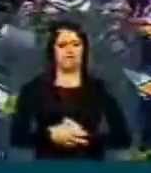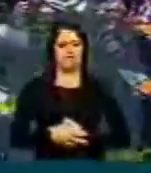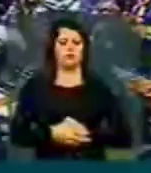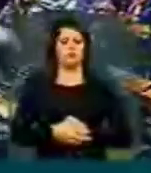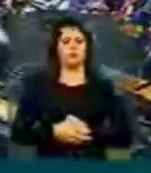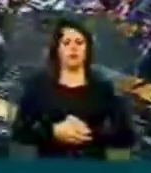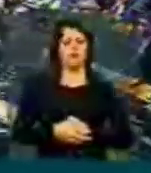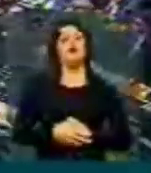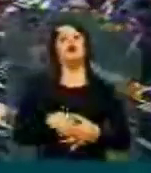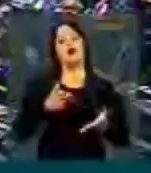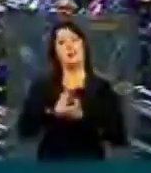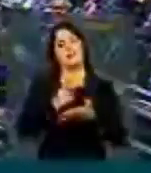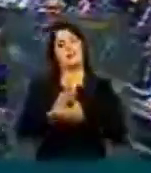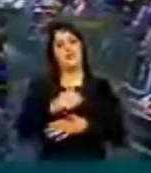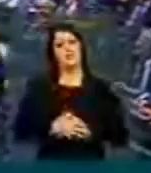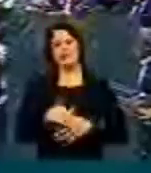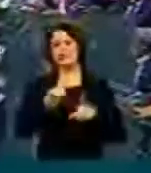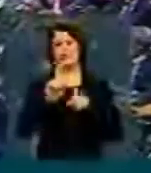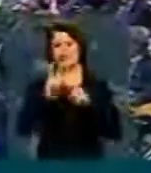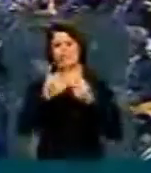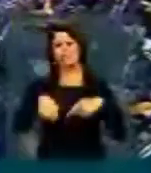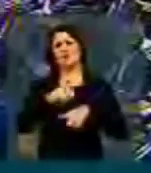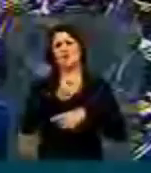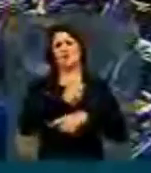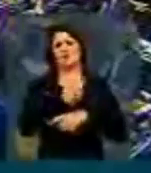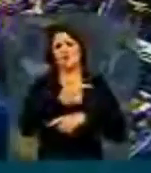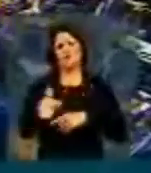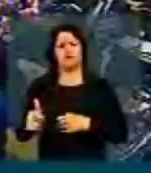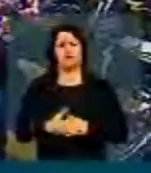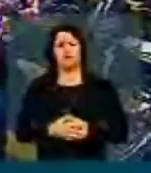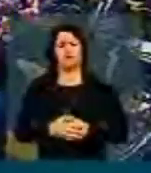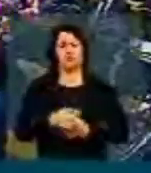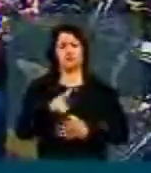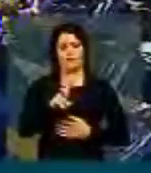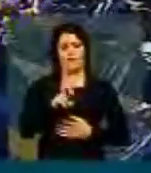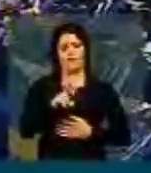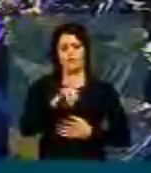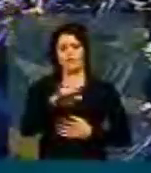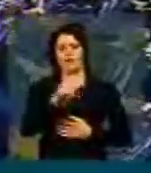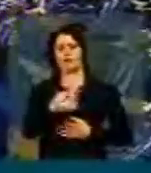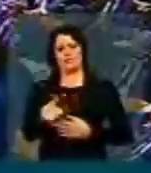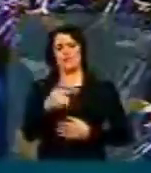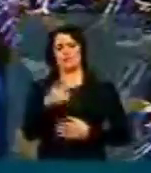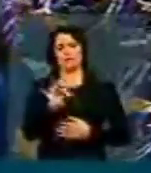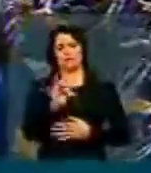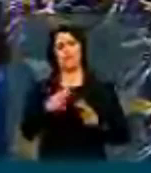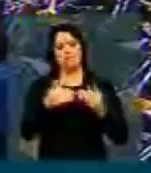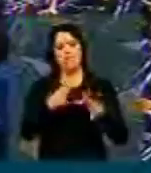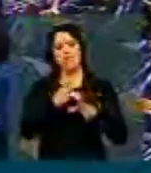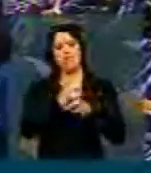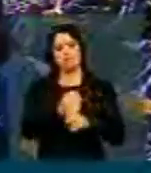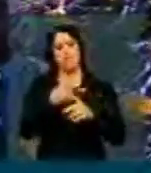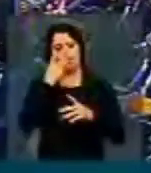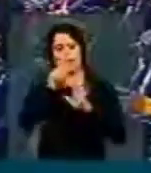Aprovado. Aprovado. Verificação conjunta, presidente. Não, não tem número aqui. Verificação conjunta, presidente. O PT pede verificação, senhor presidente. A